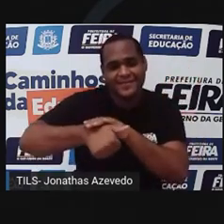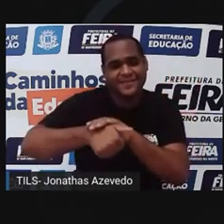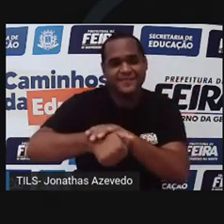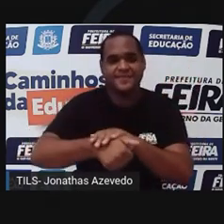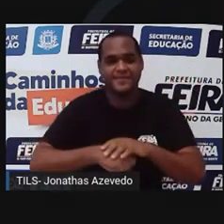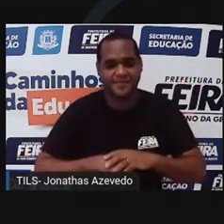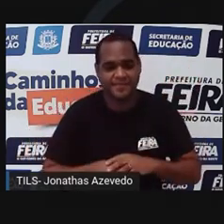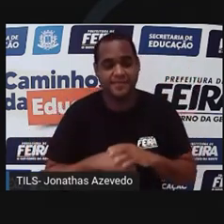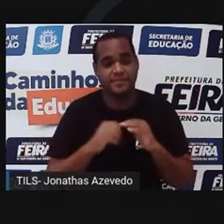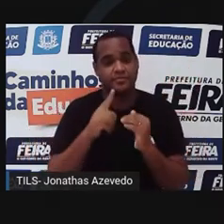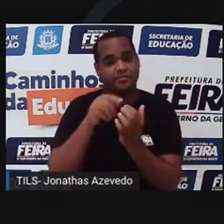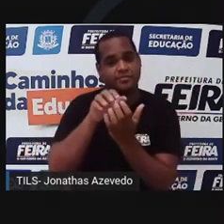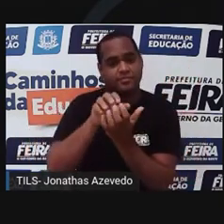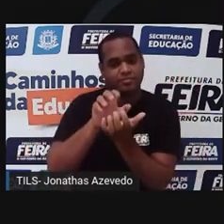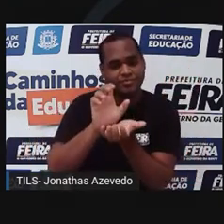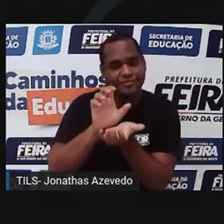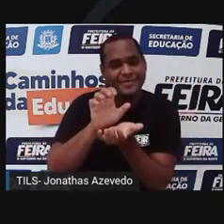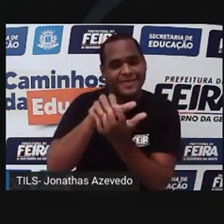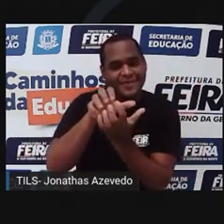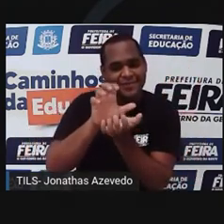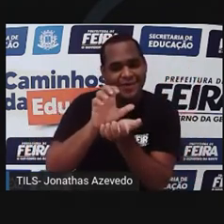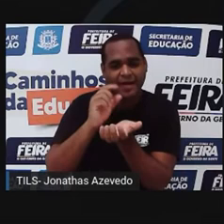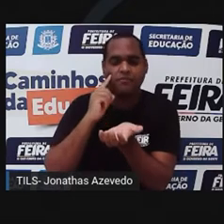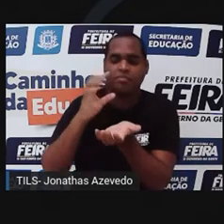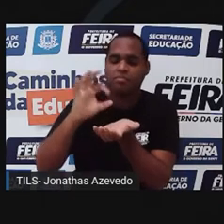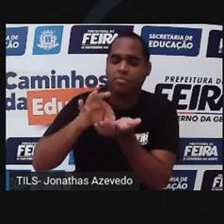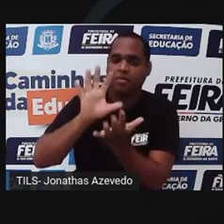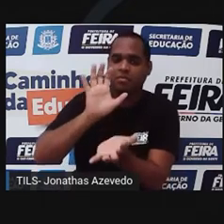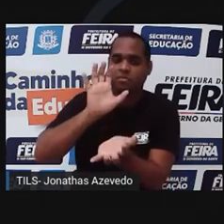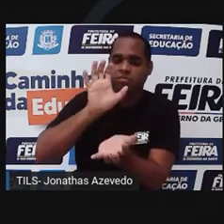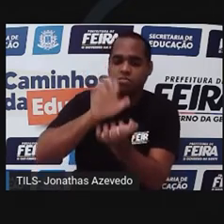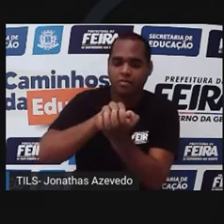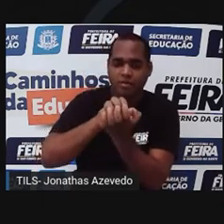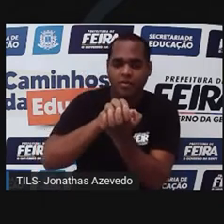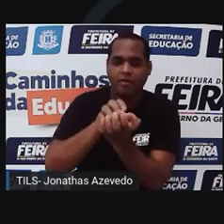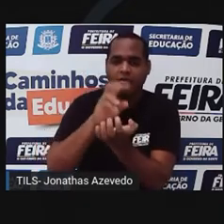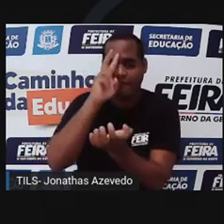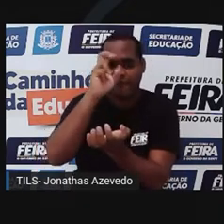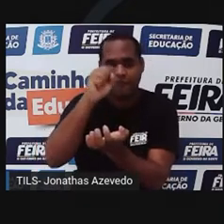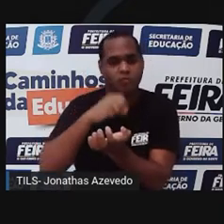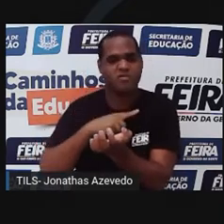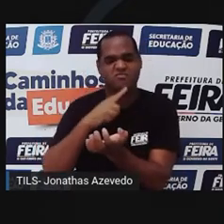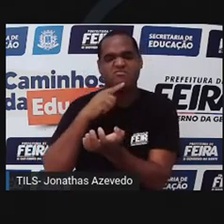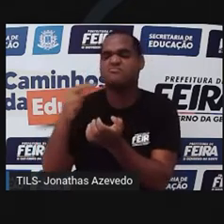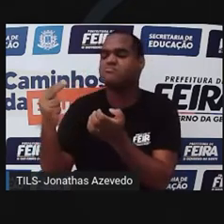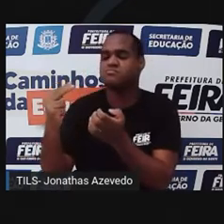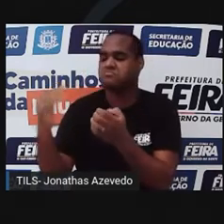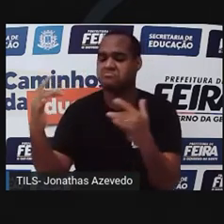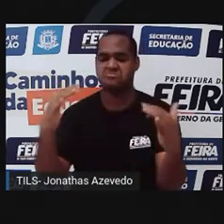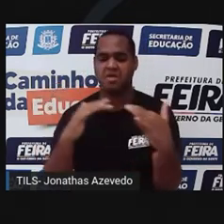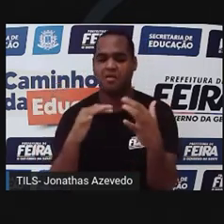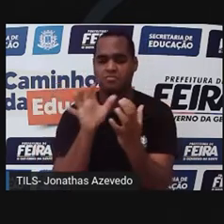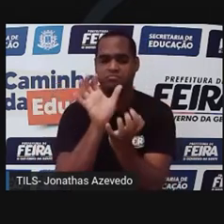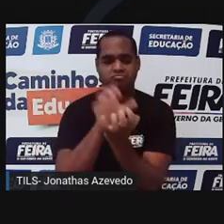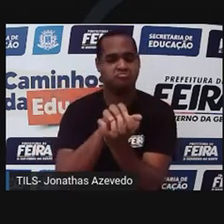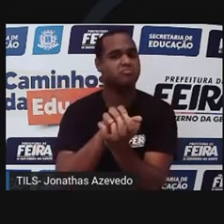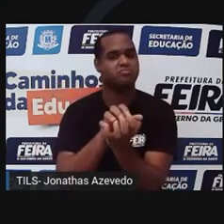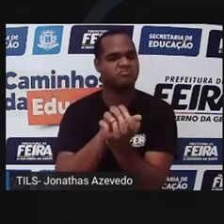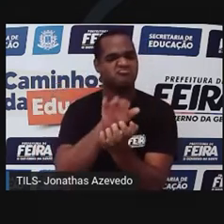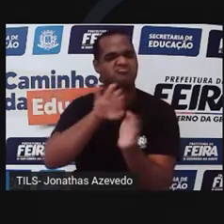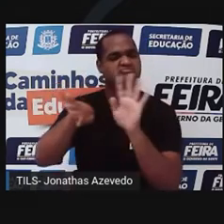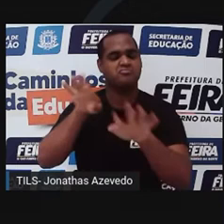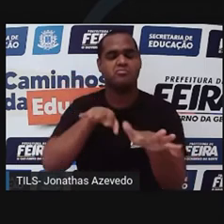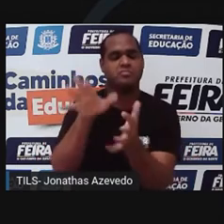Os bivalves têm uma concha que pode fechar muito forte para se protegerem dos predadores. Vivem no mar e